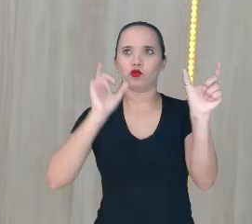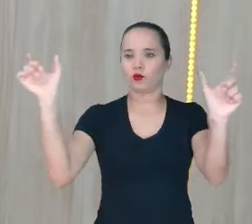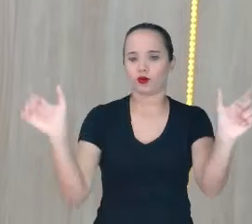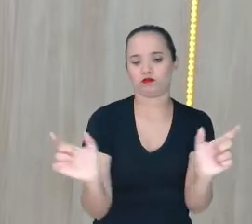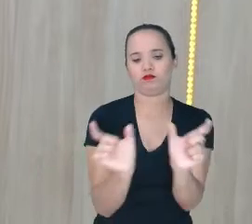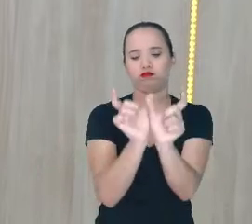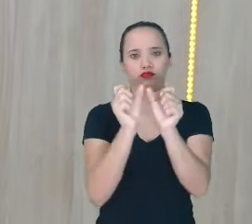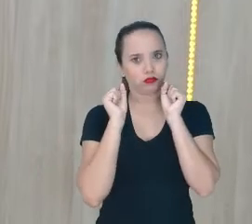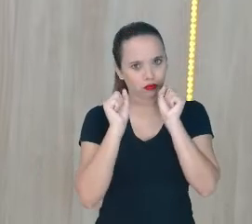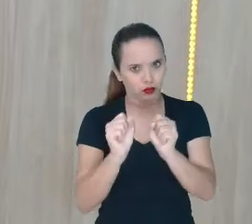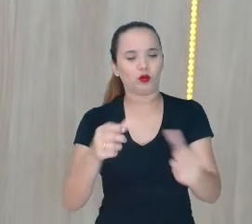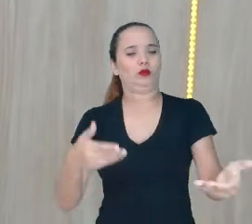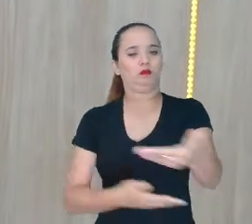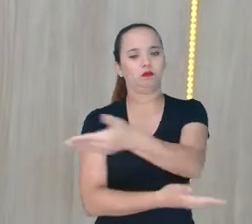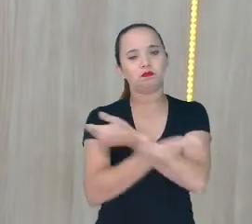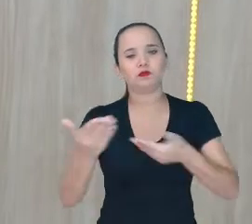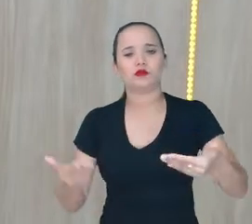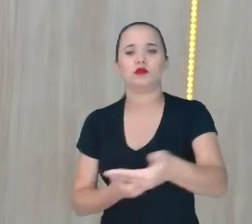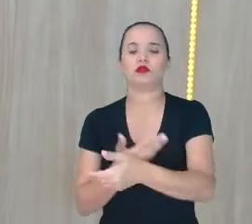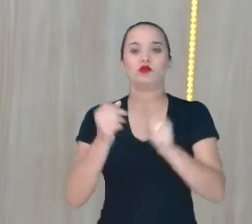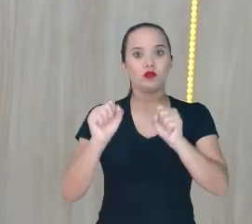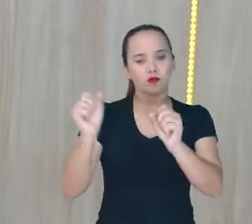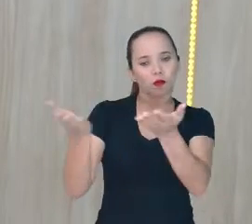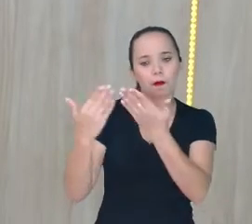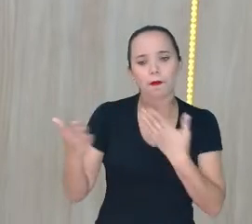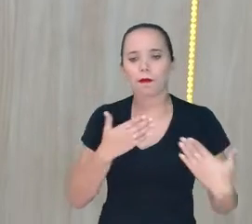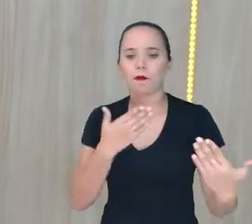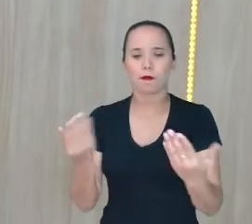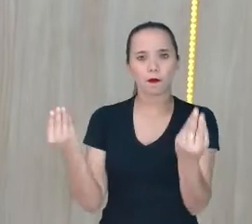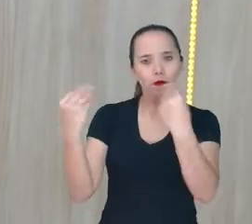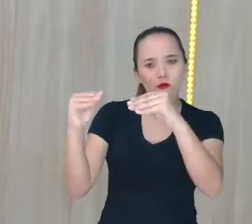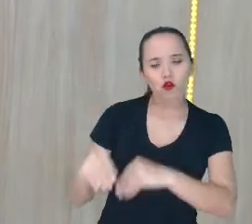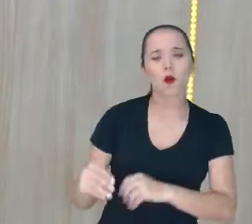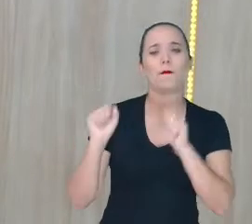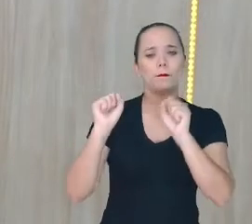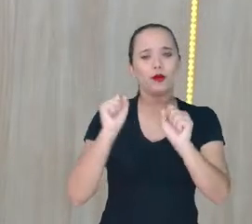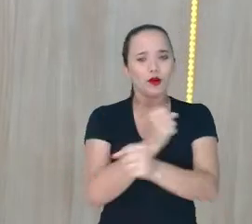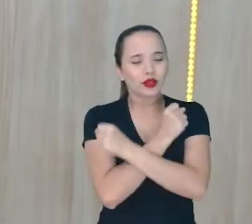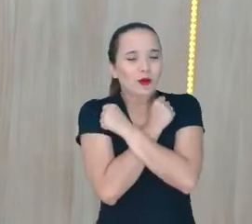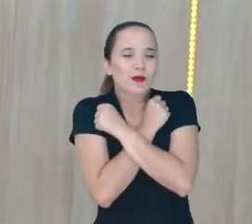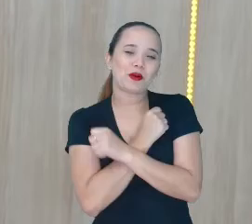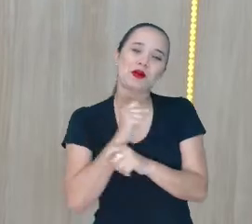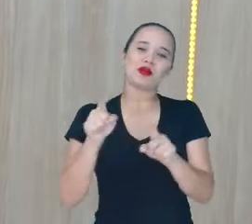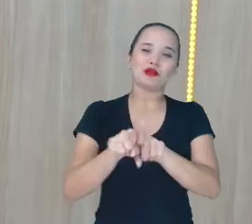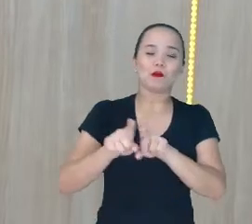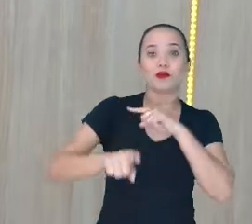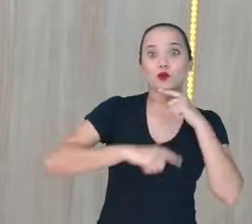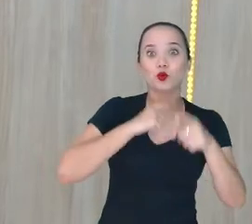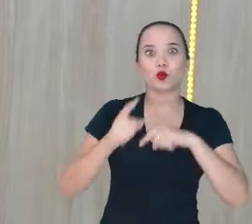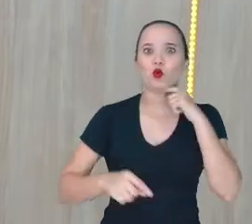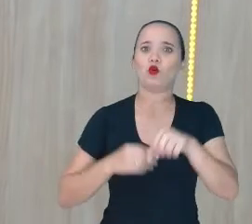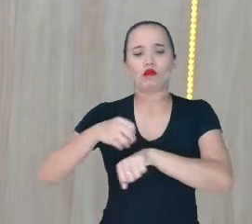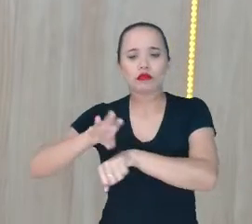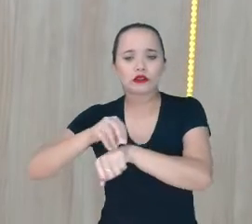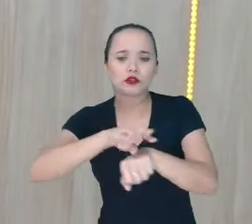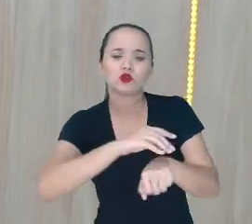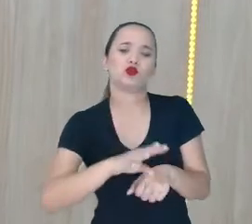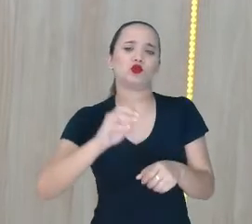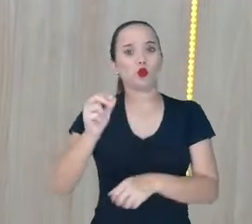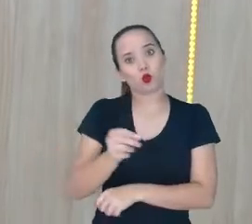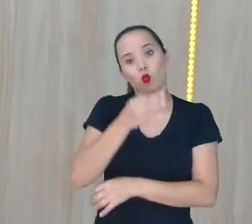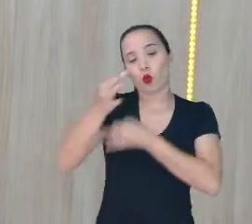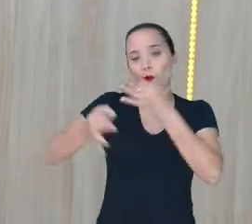interagir com o nosso conteúdo Vem aqui, dialogue conosco Manda um recado, um abraço Dúvidas, sugestões Comentários